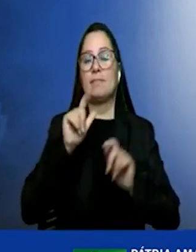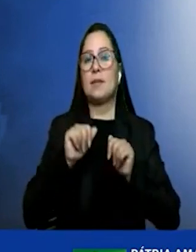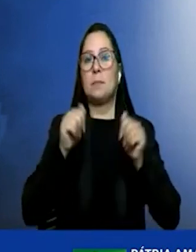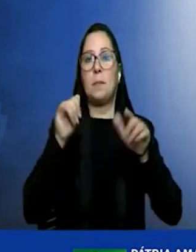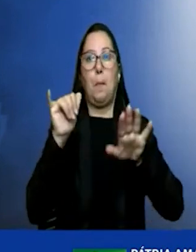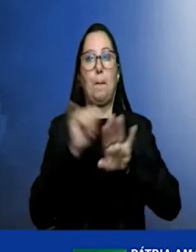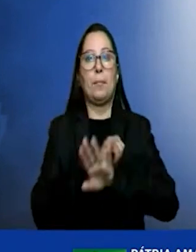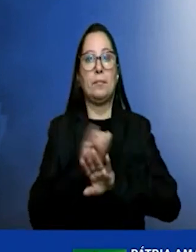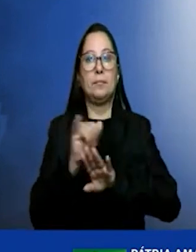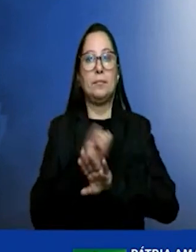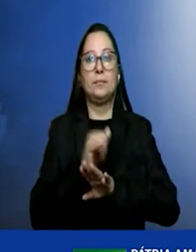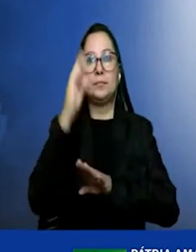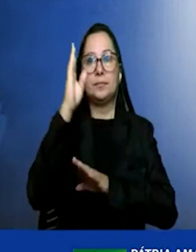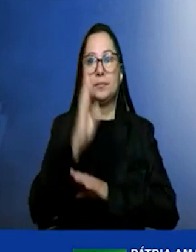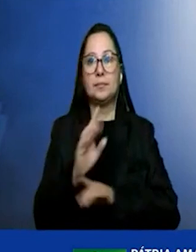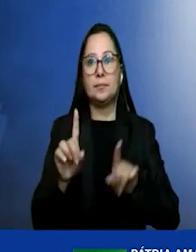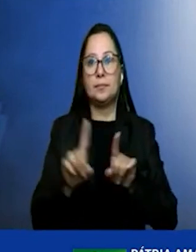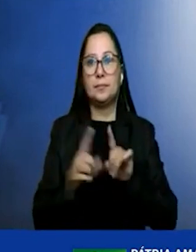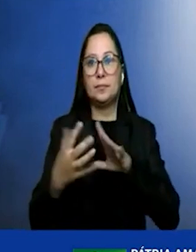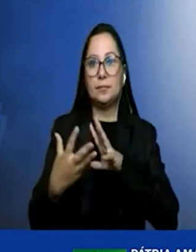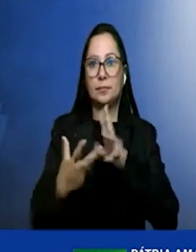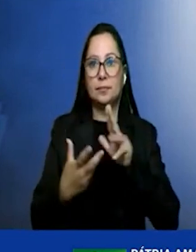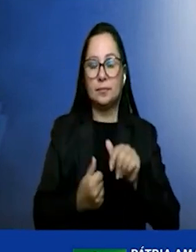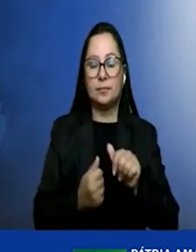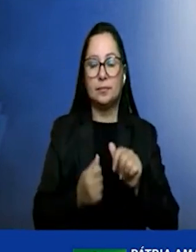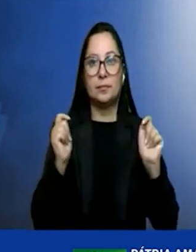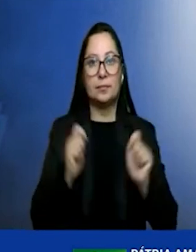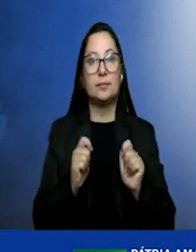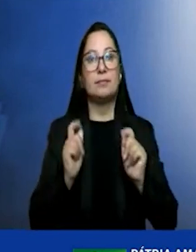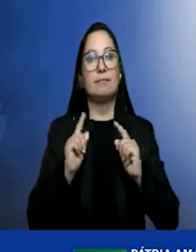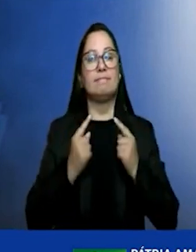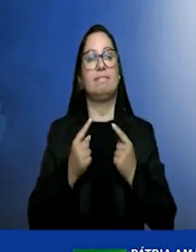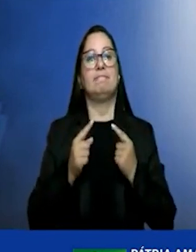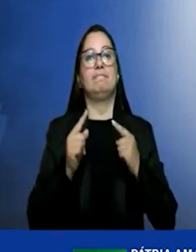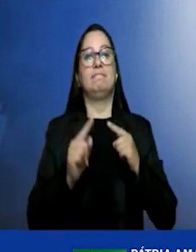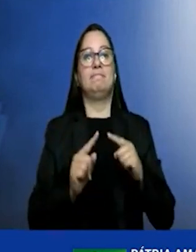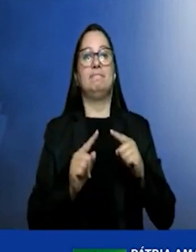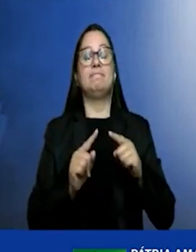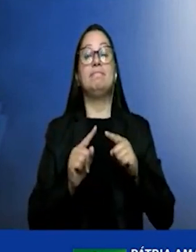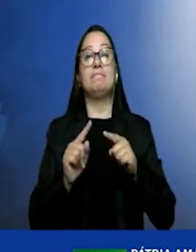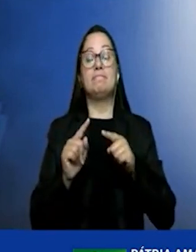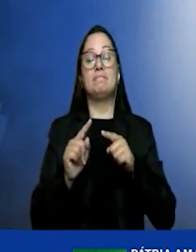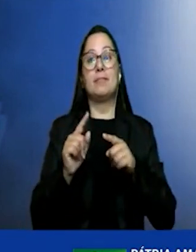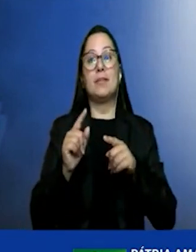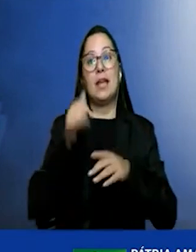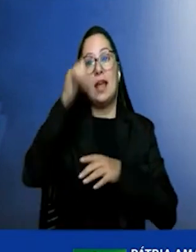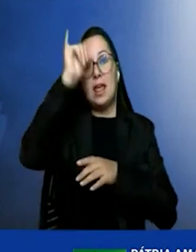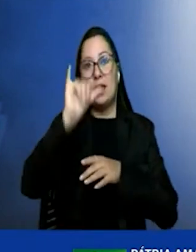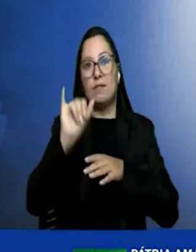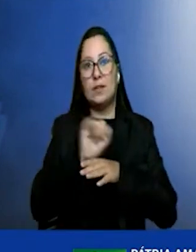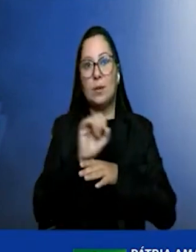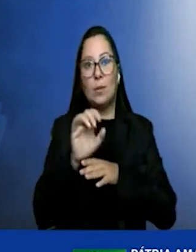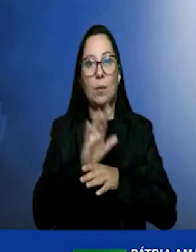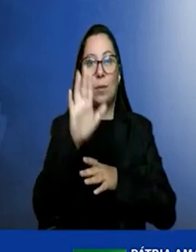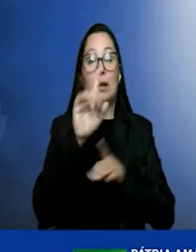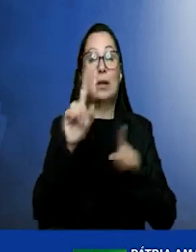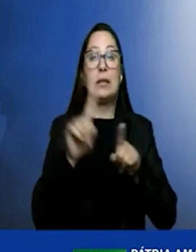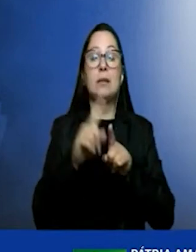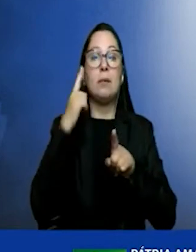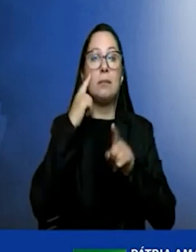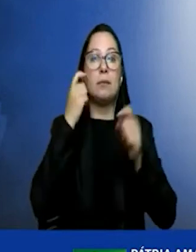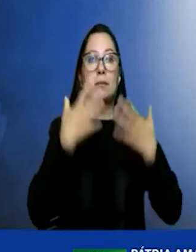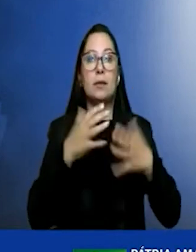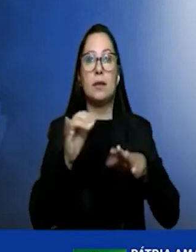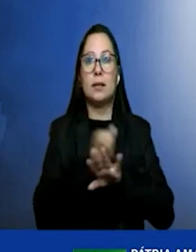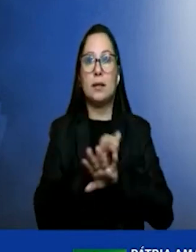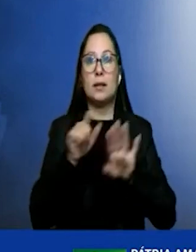só para o Brasil mas para o mundo para ir nesse desafio de descarbonização falar um pouco das estratégias e algumas ações já